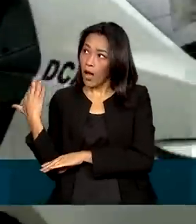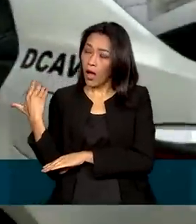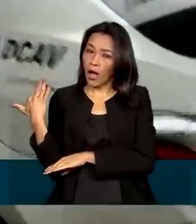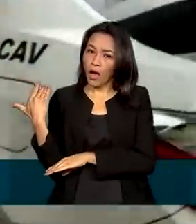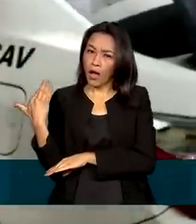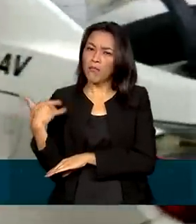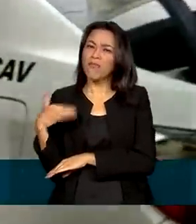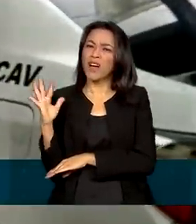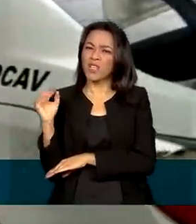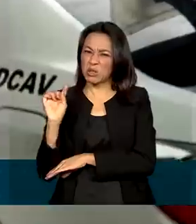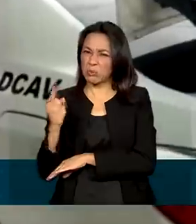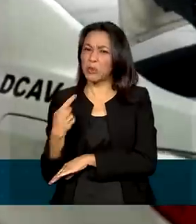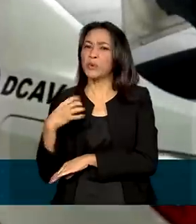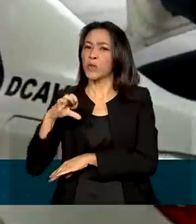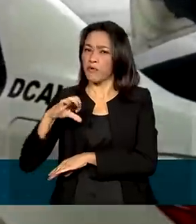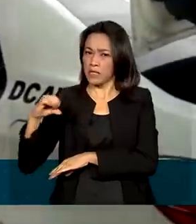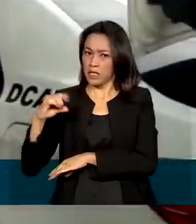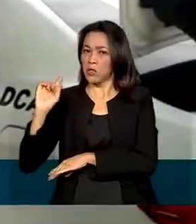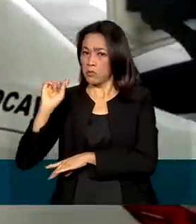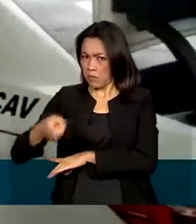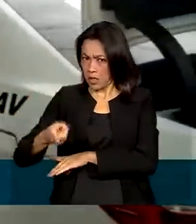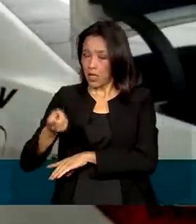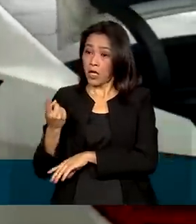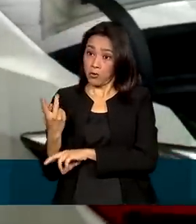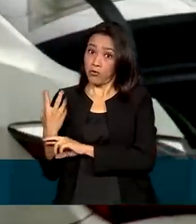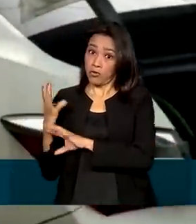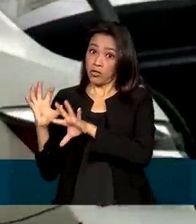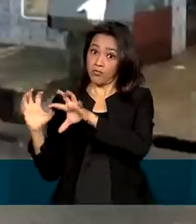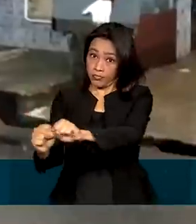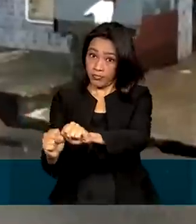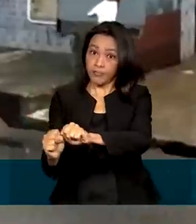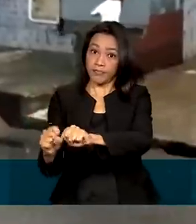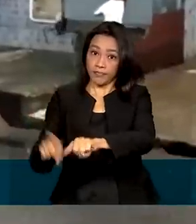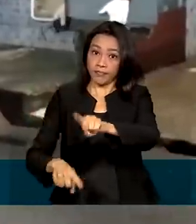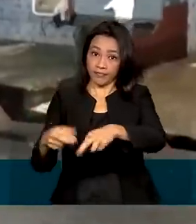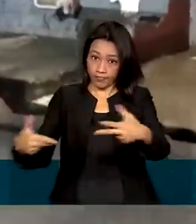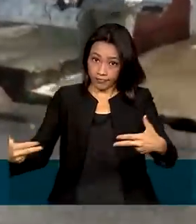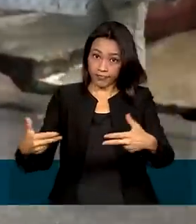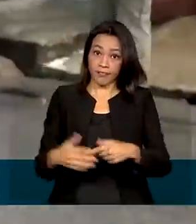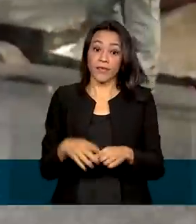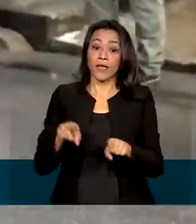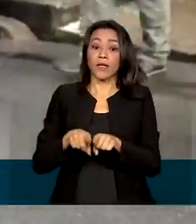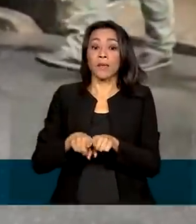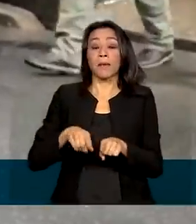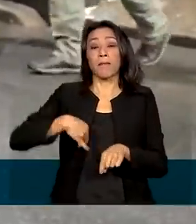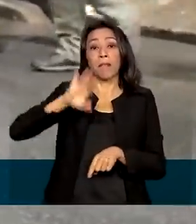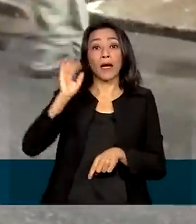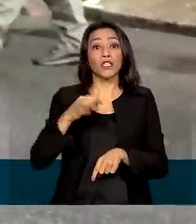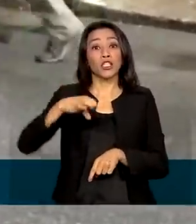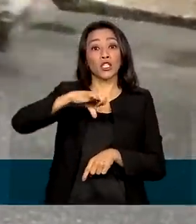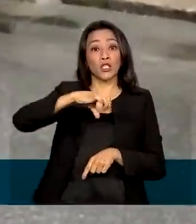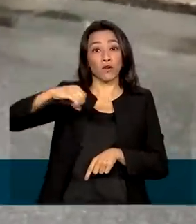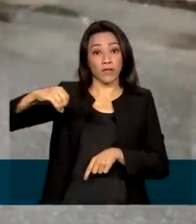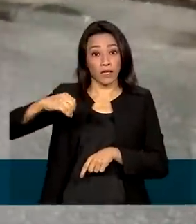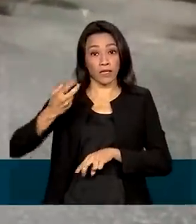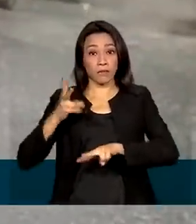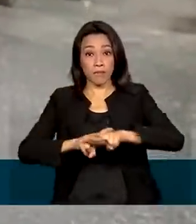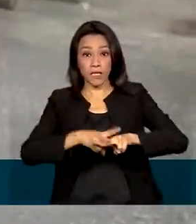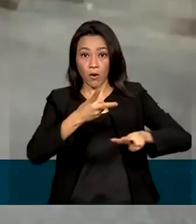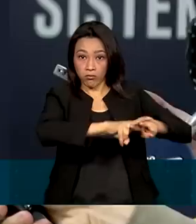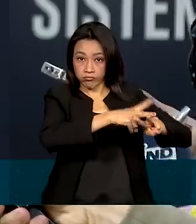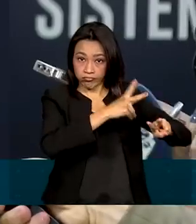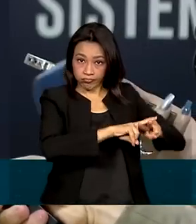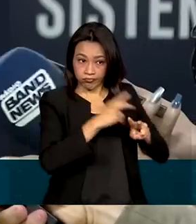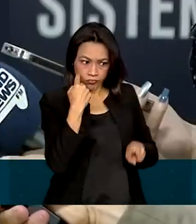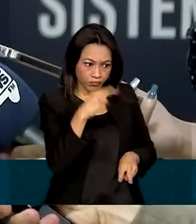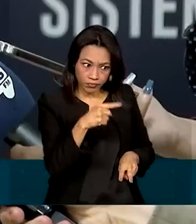cumpridos mais de 1.900 mandados de busca e apreensão, e realizadas mais de 900 prisões em flagrante.